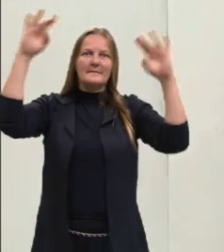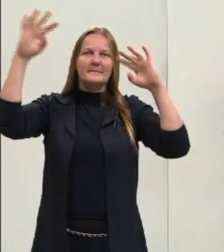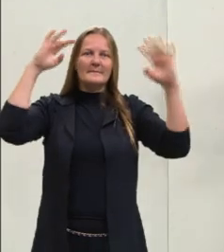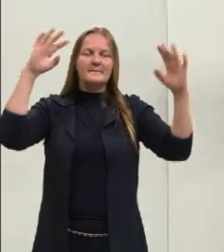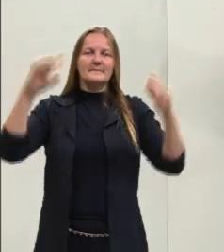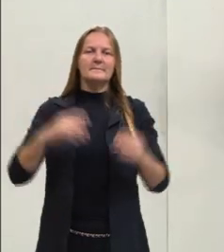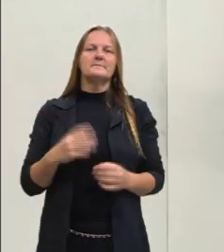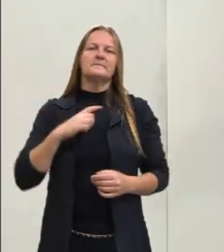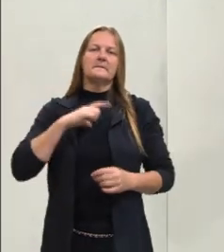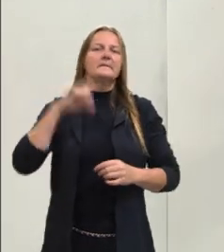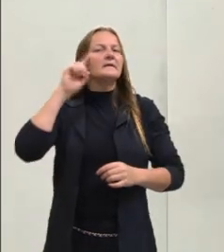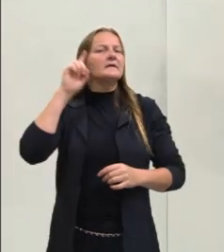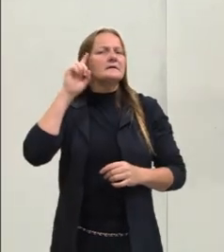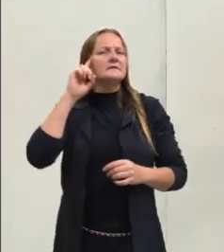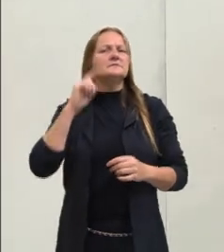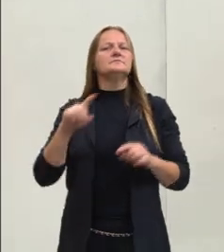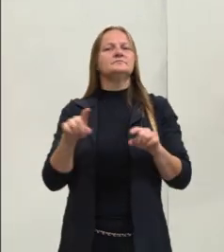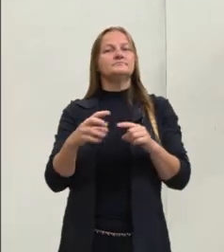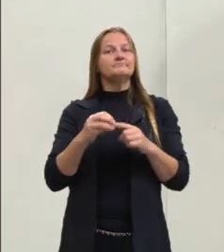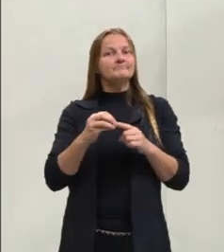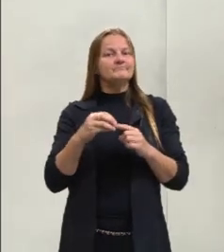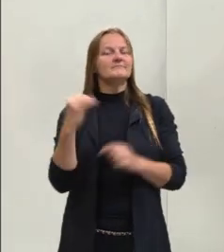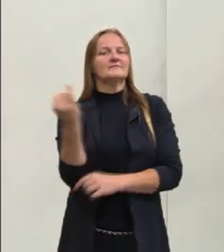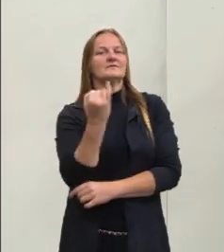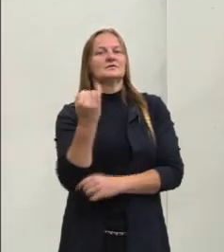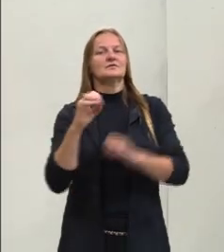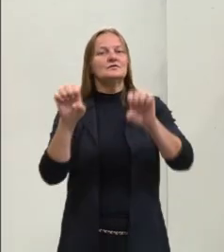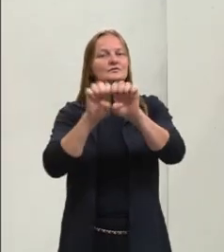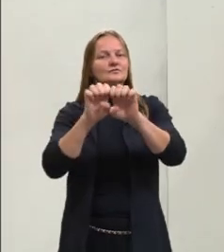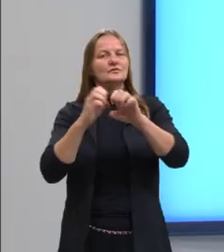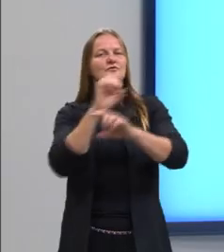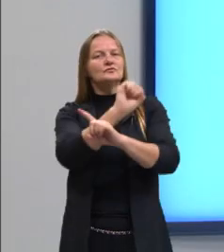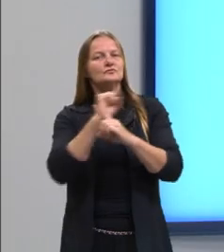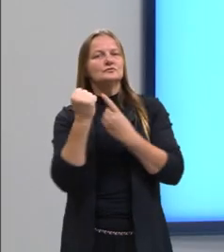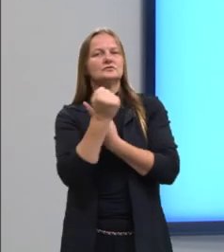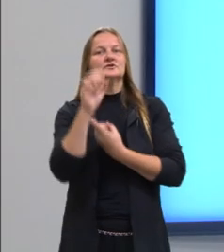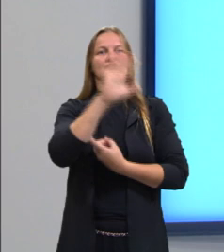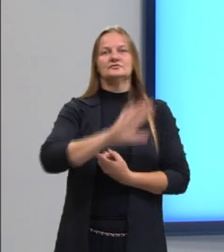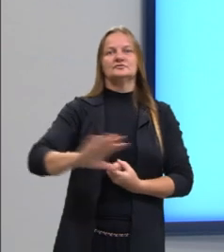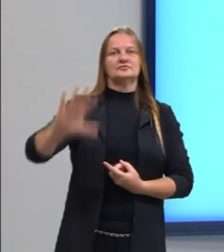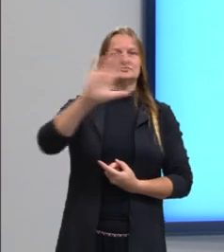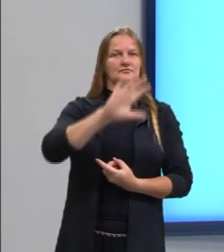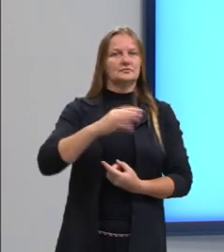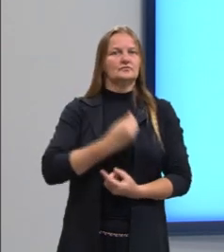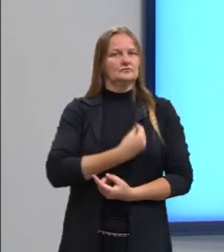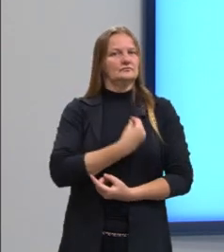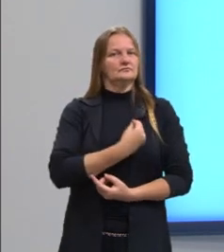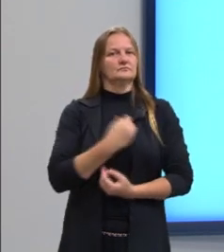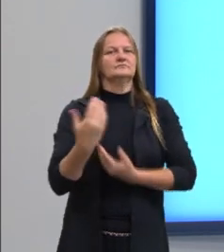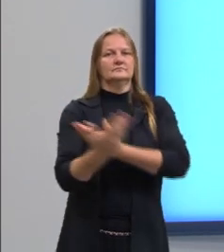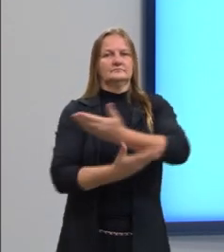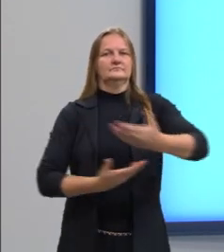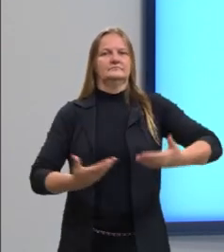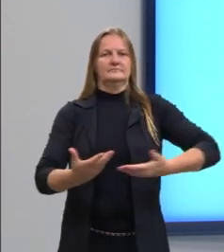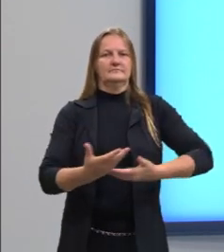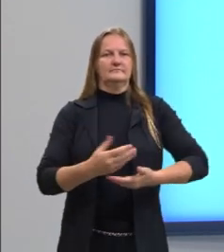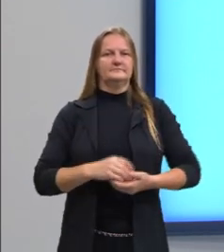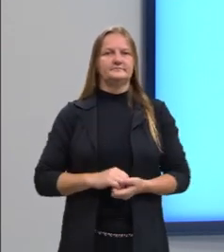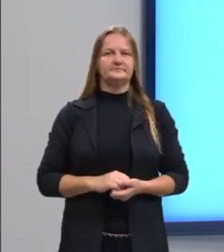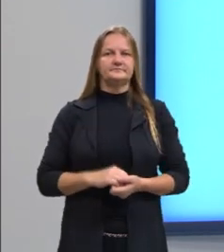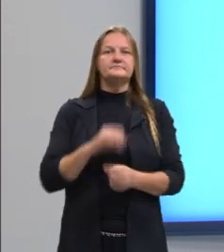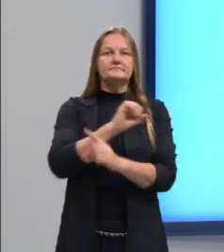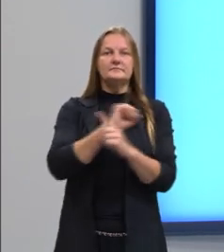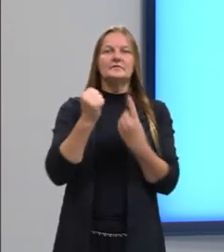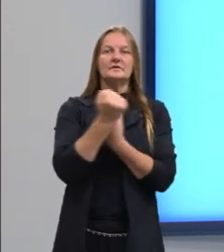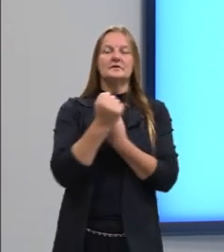no nosso cotidiano e, principalmente, na estrutura de sociedade como um todo, onde atualmente a gente vive, uma sociedade